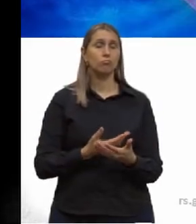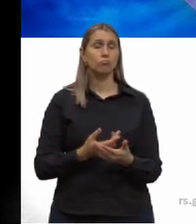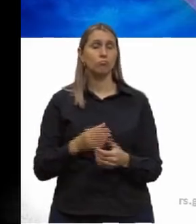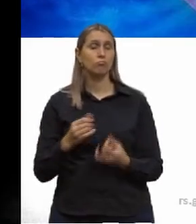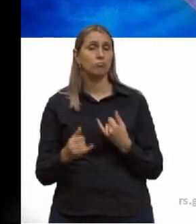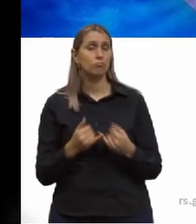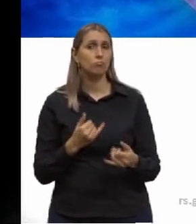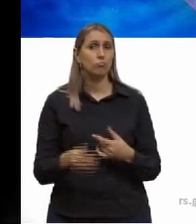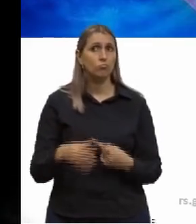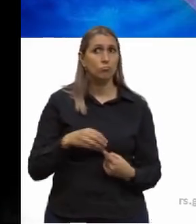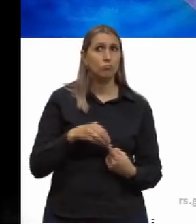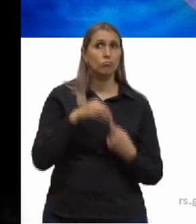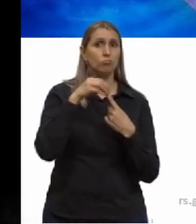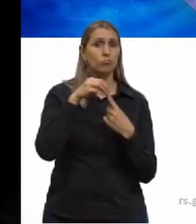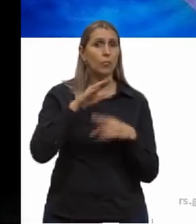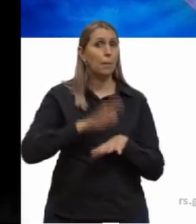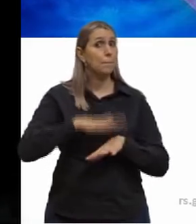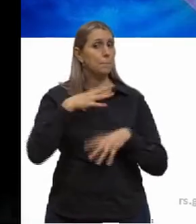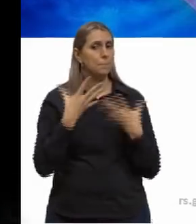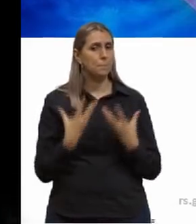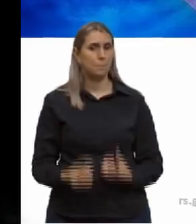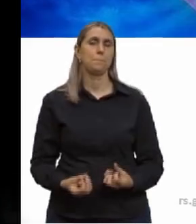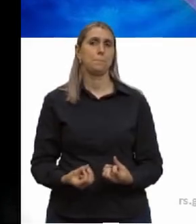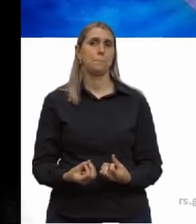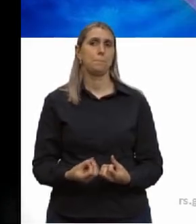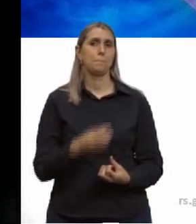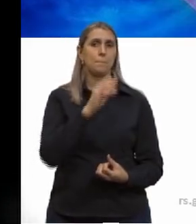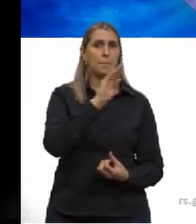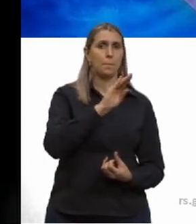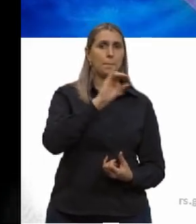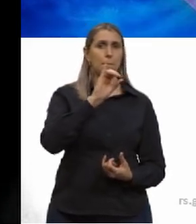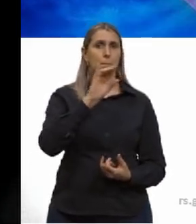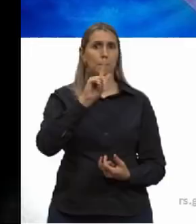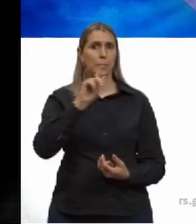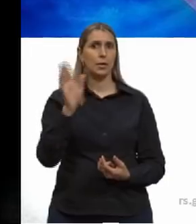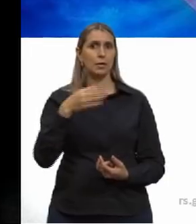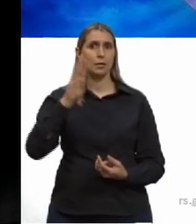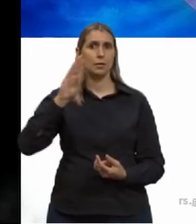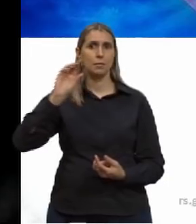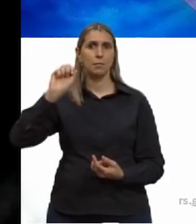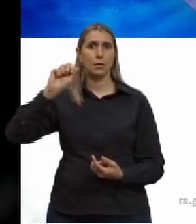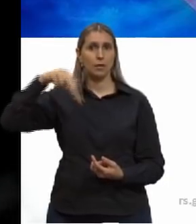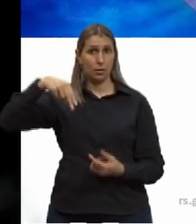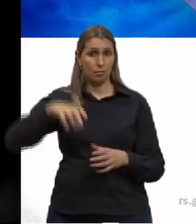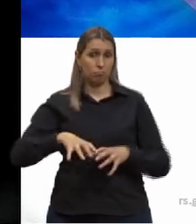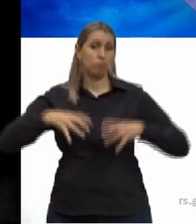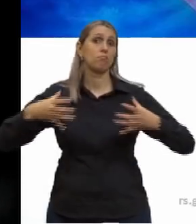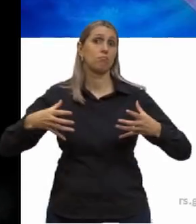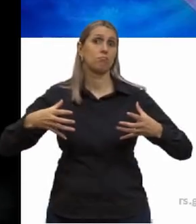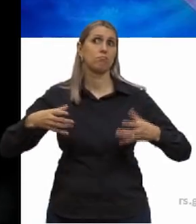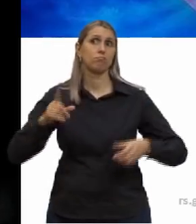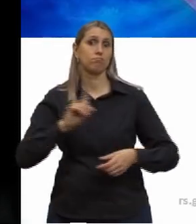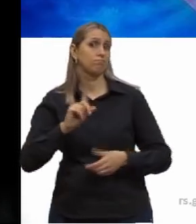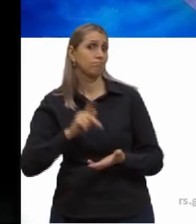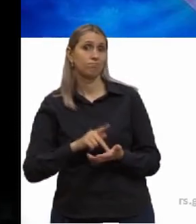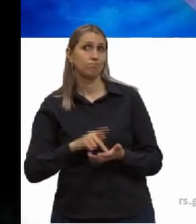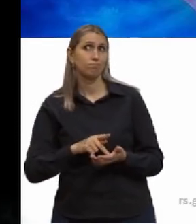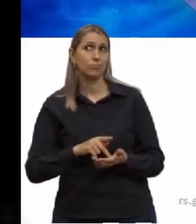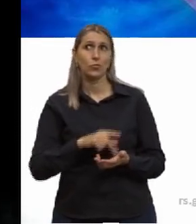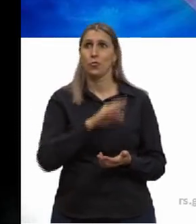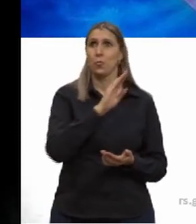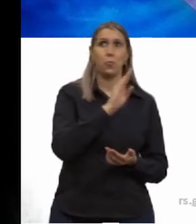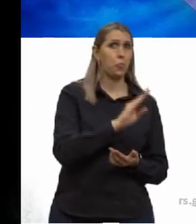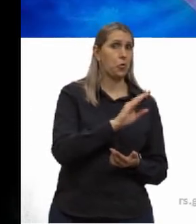principal dela, a mais aceita, é a teoria do Big Bang, que na verdade não foi Big e nem